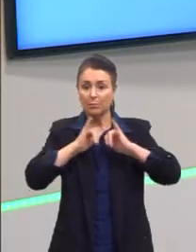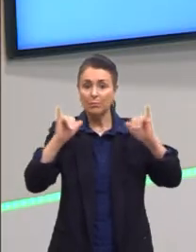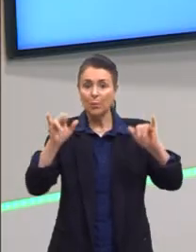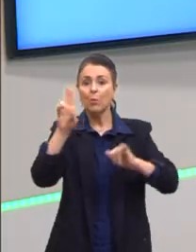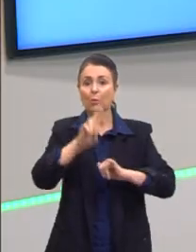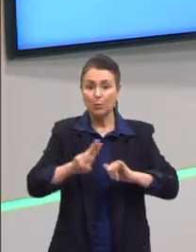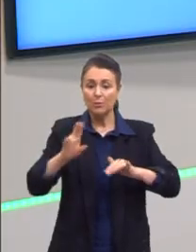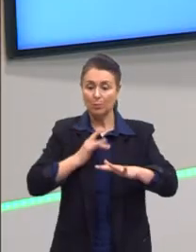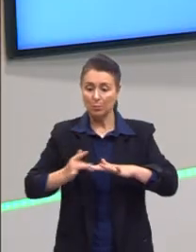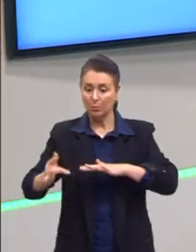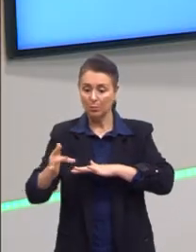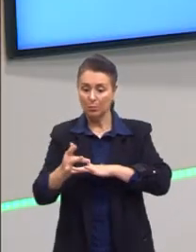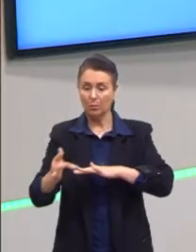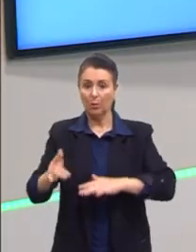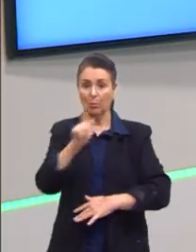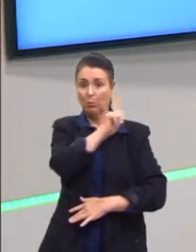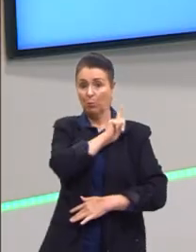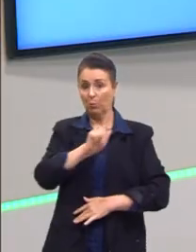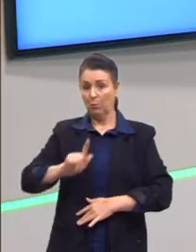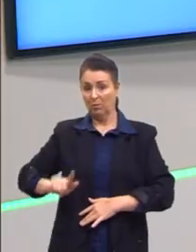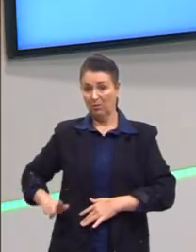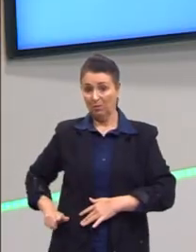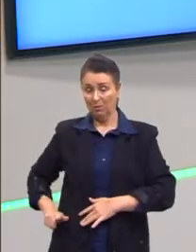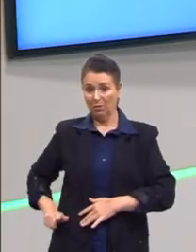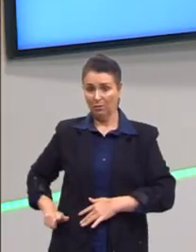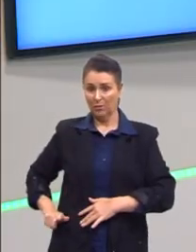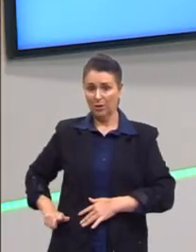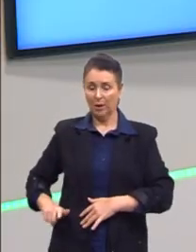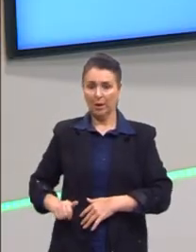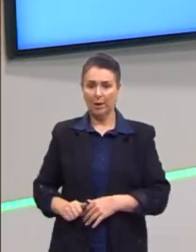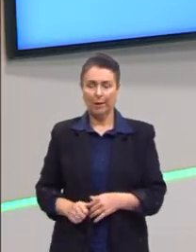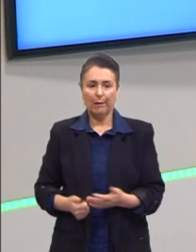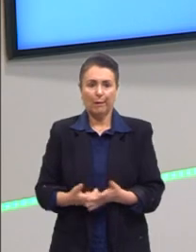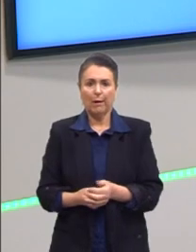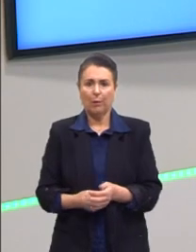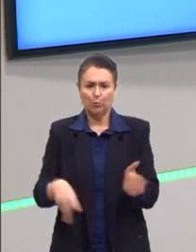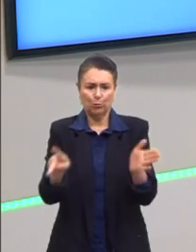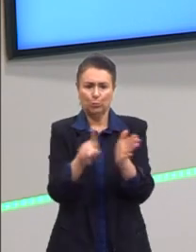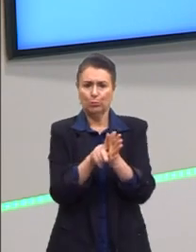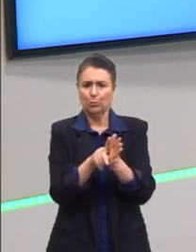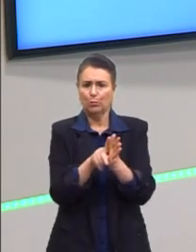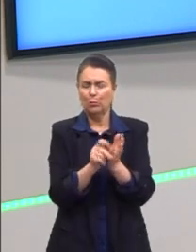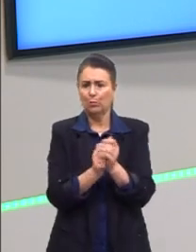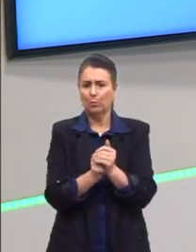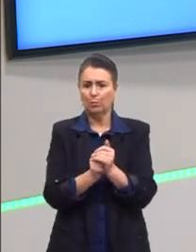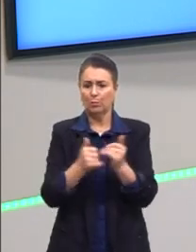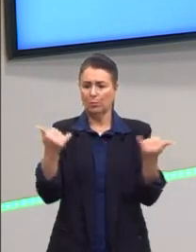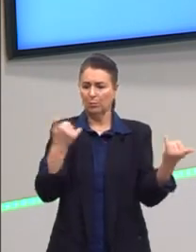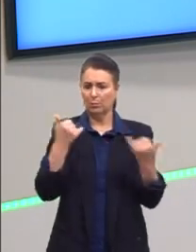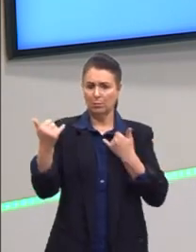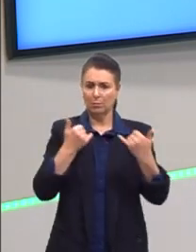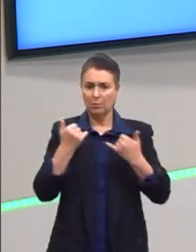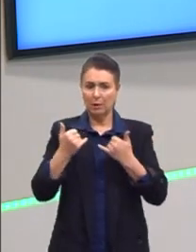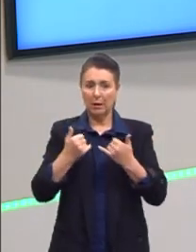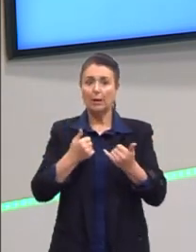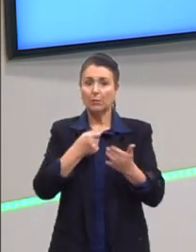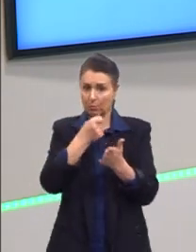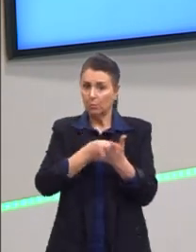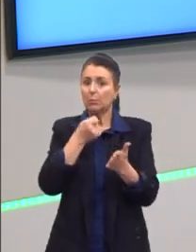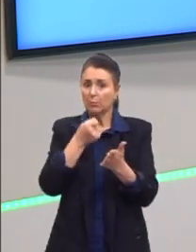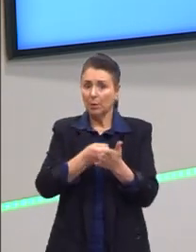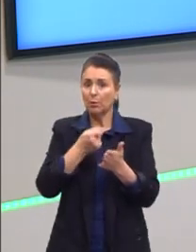Então, como o governo era dono, é dono dessa questão de informação, tentou muitas vezes